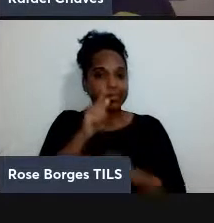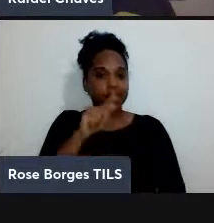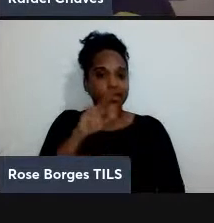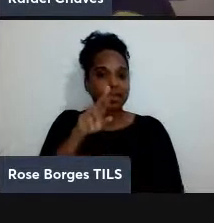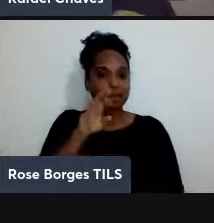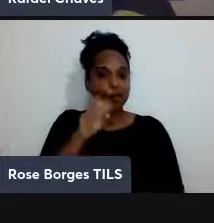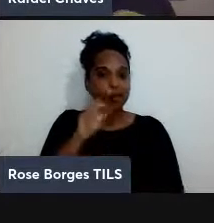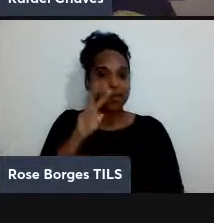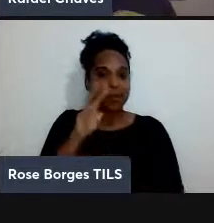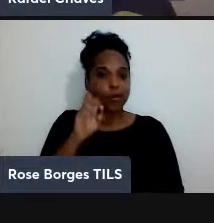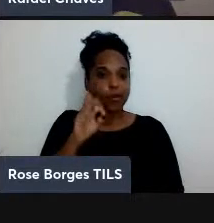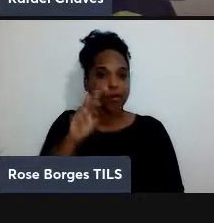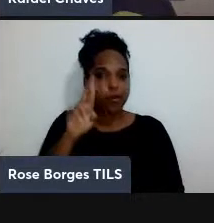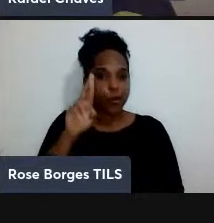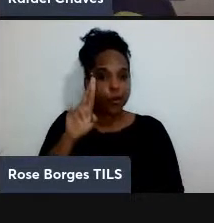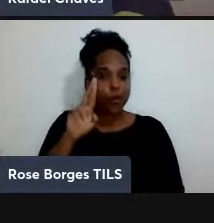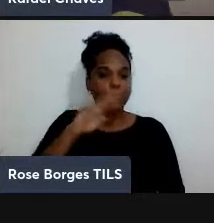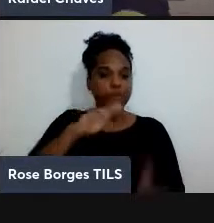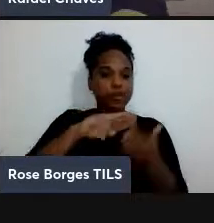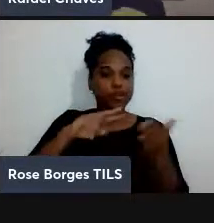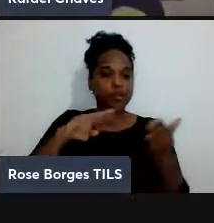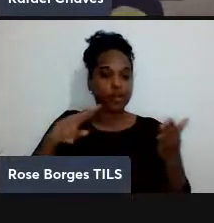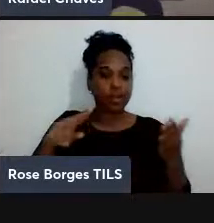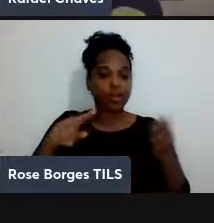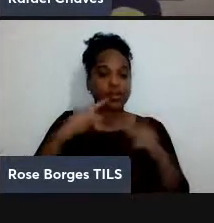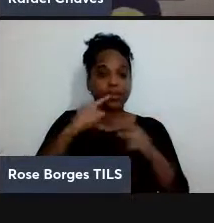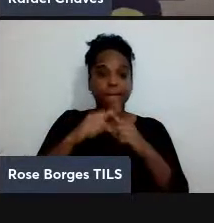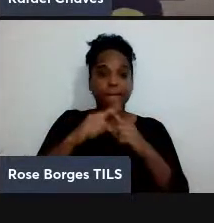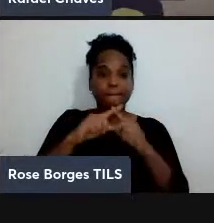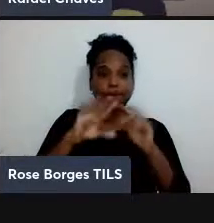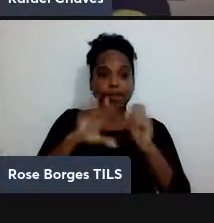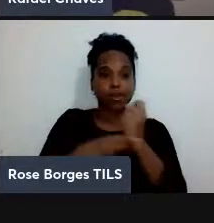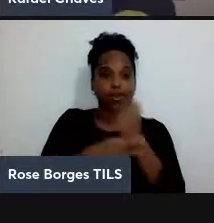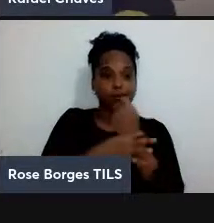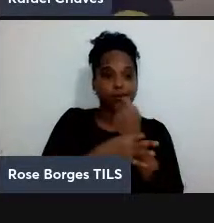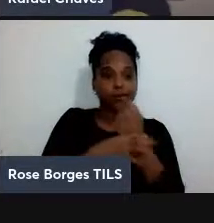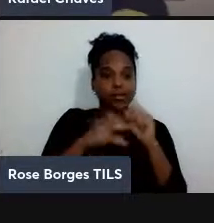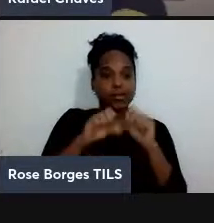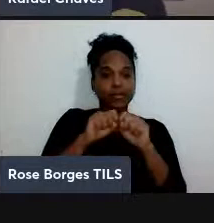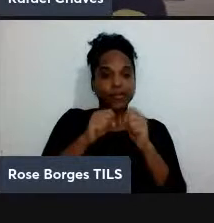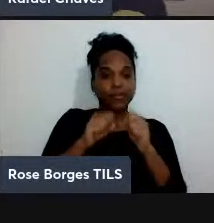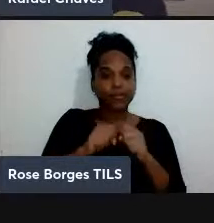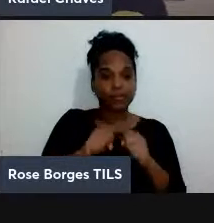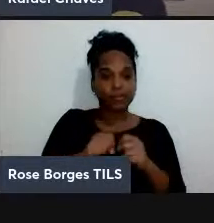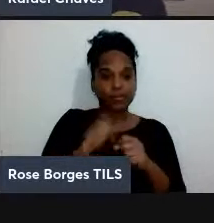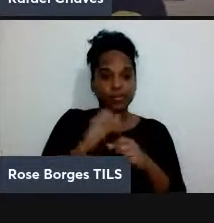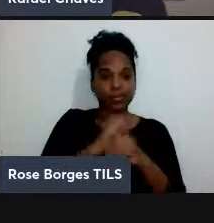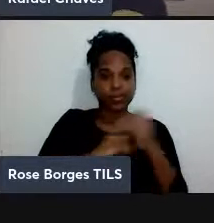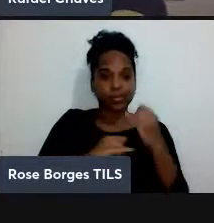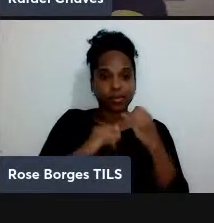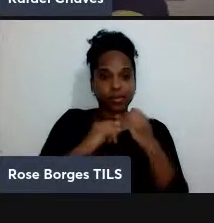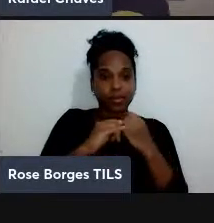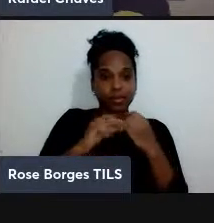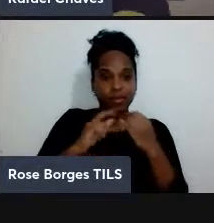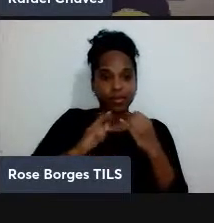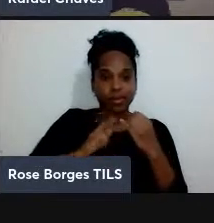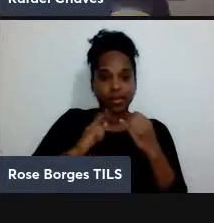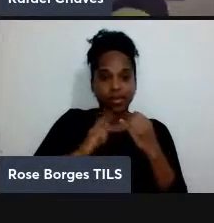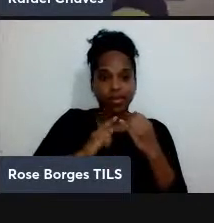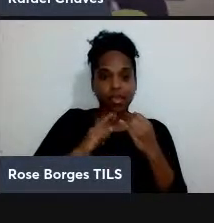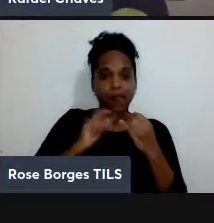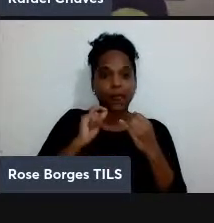usando o short e assim vai bom porque a gente tem um grande inimigo e esse grande inimigo se chama decoerência